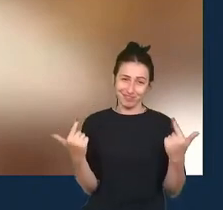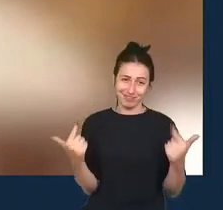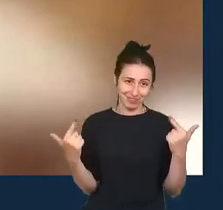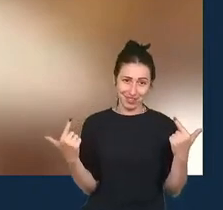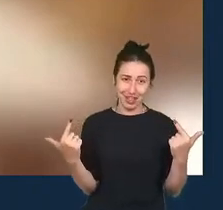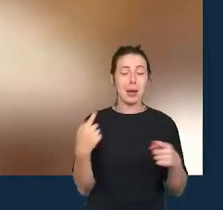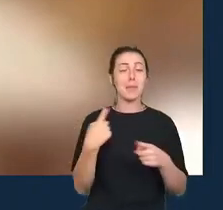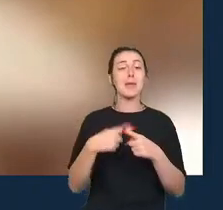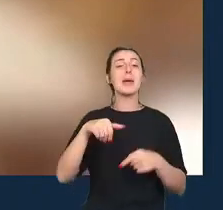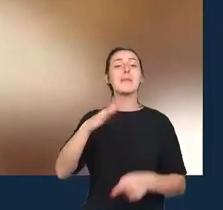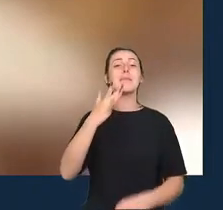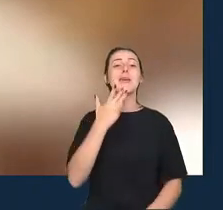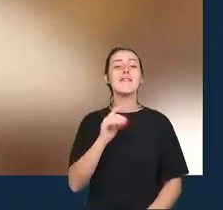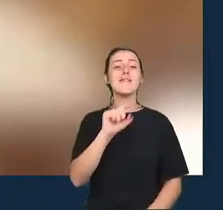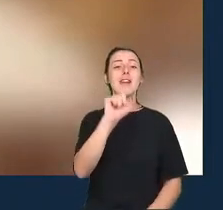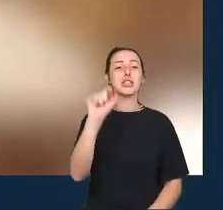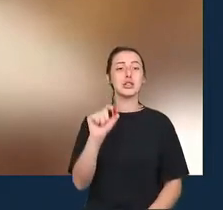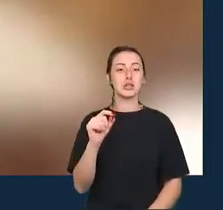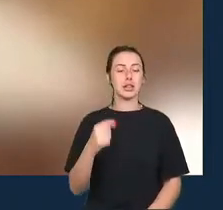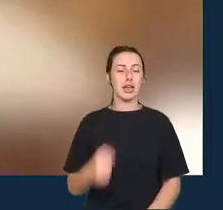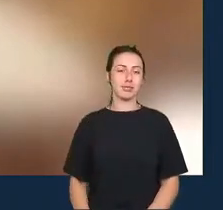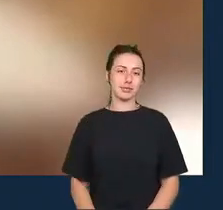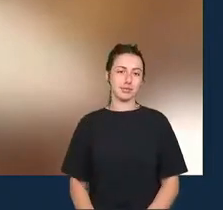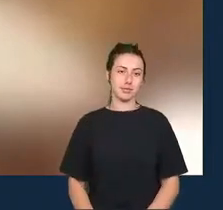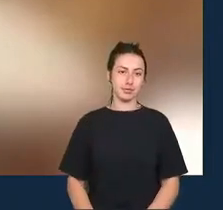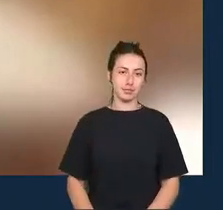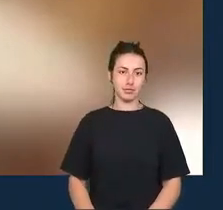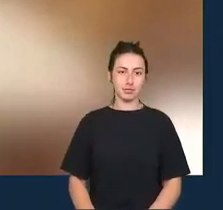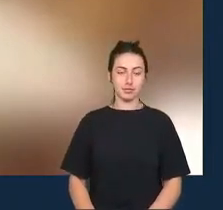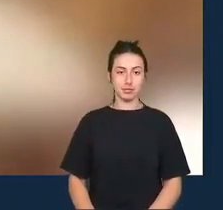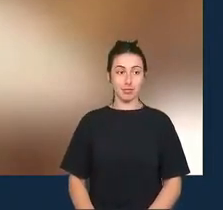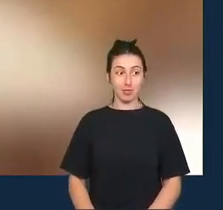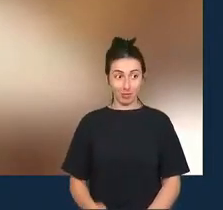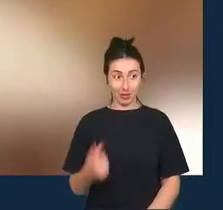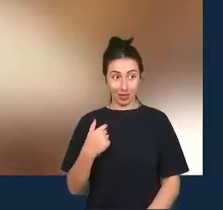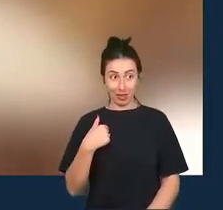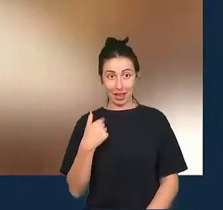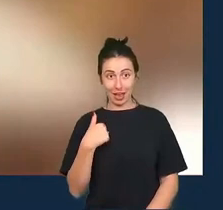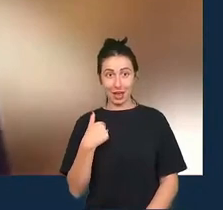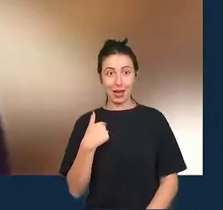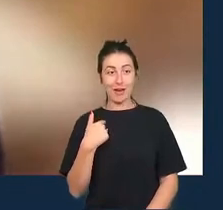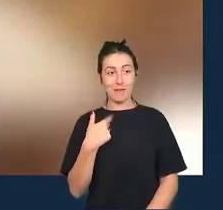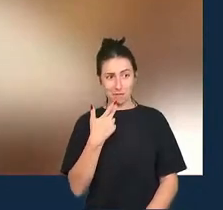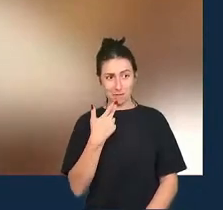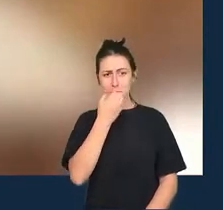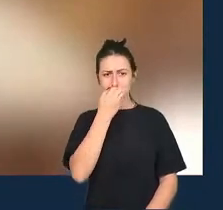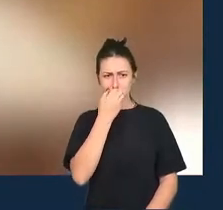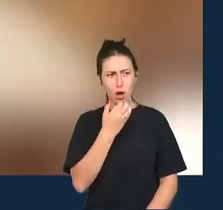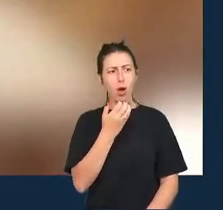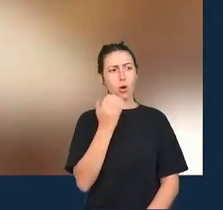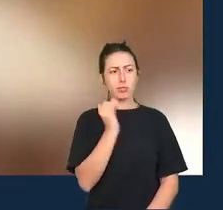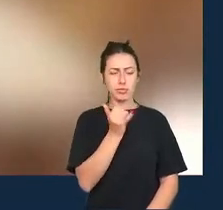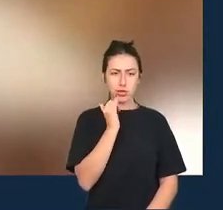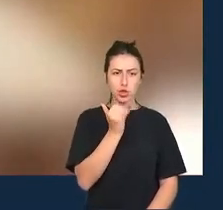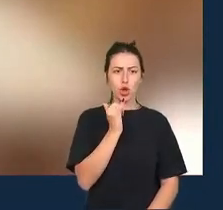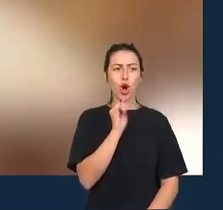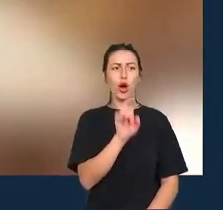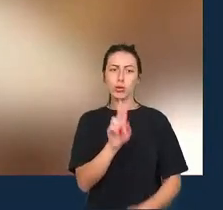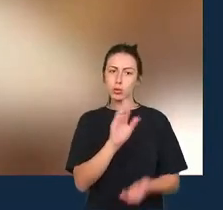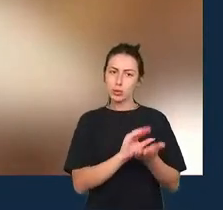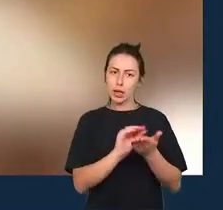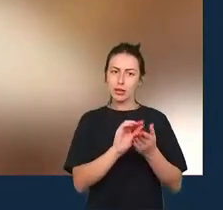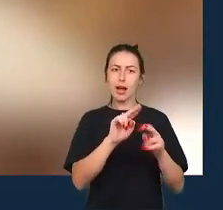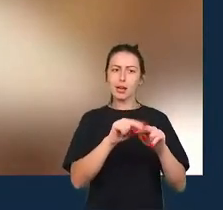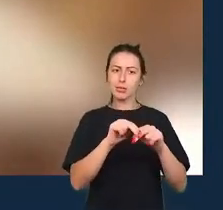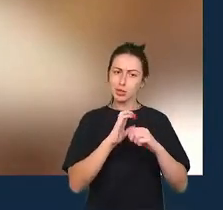fácil hoje quando eu chego a uma capacitação eu digo que é importante contar uma história com dados devido à pandemia devido a